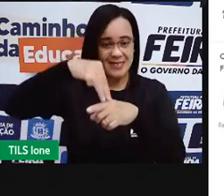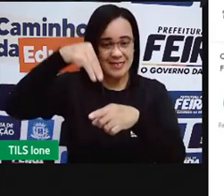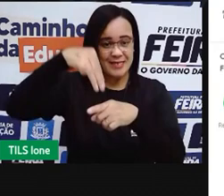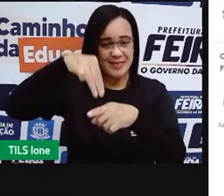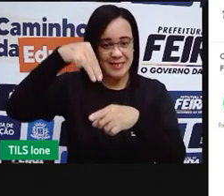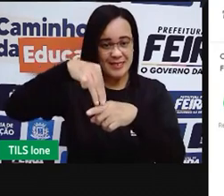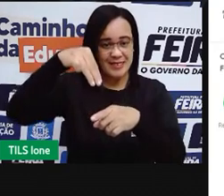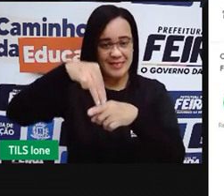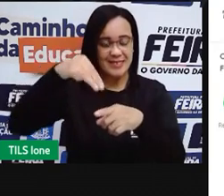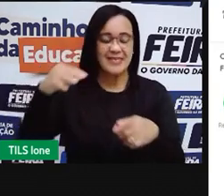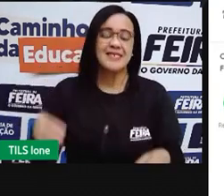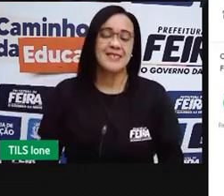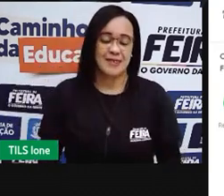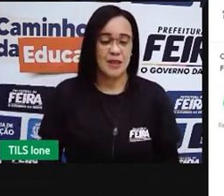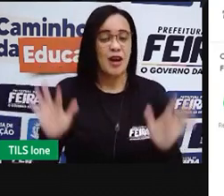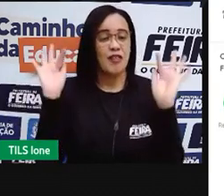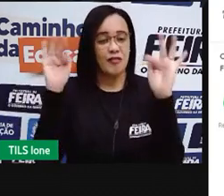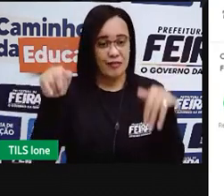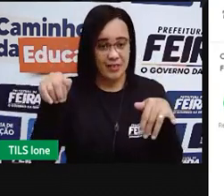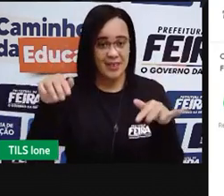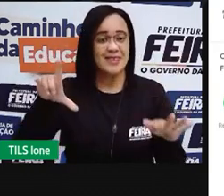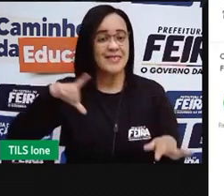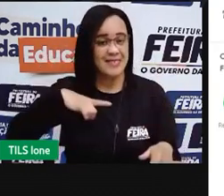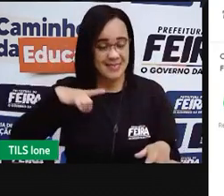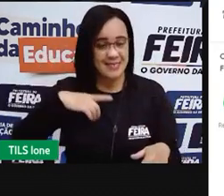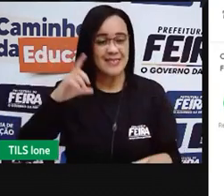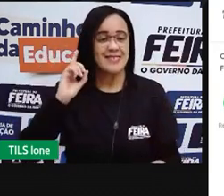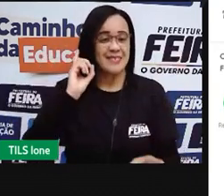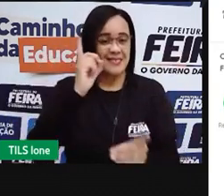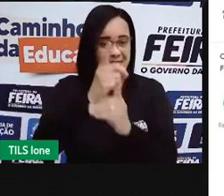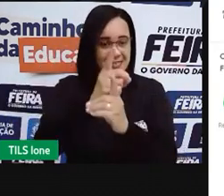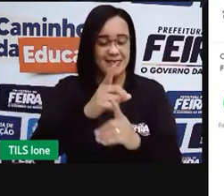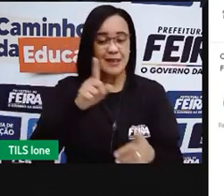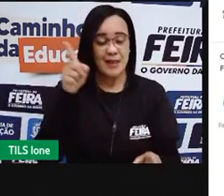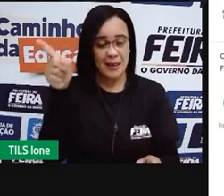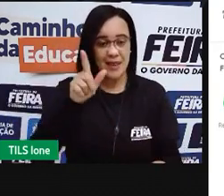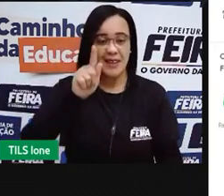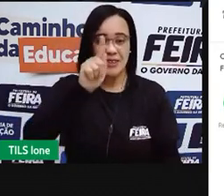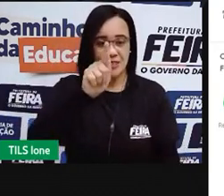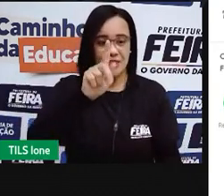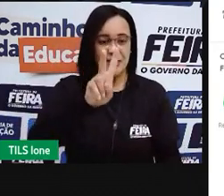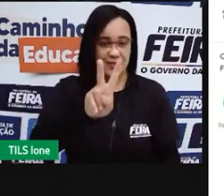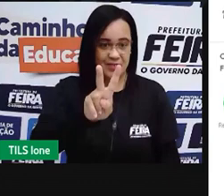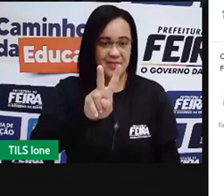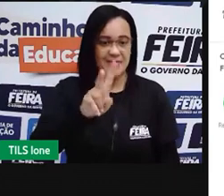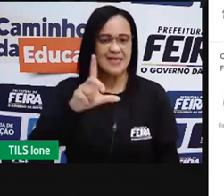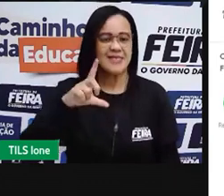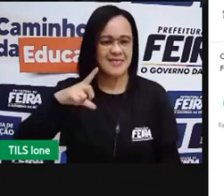no final da Getúlio Varda dessa avenida. Certo?